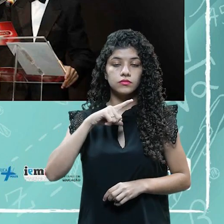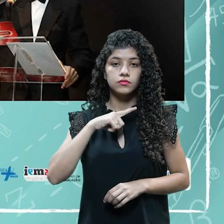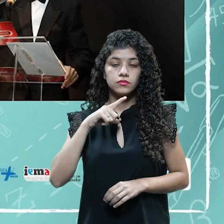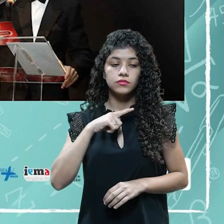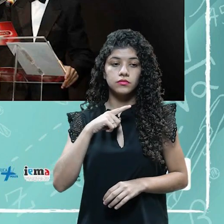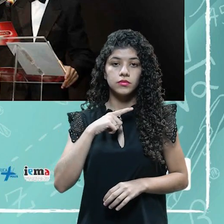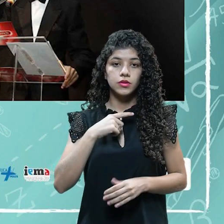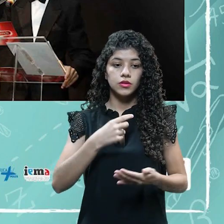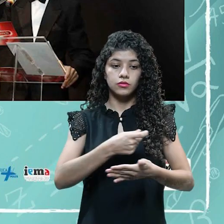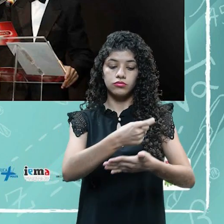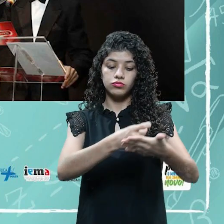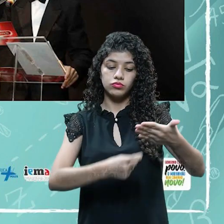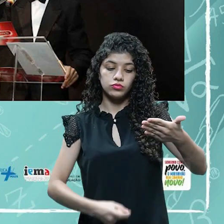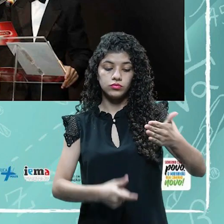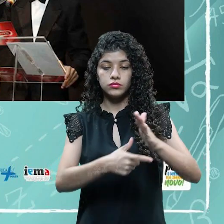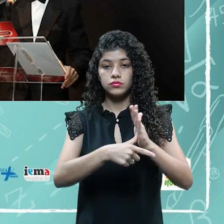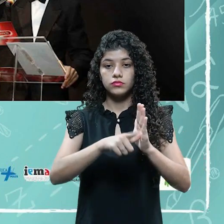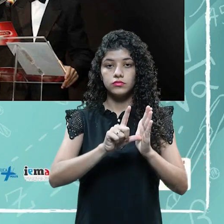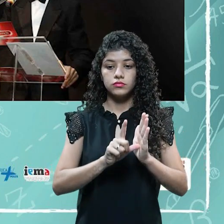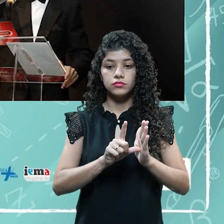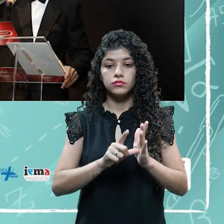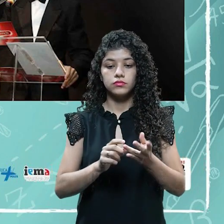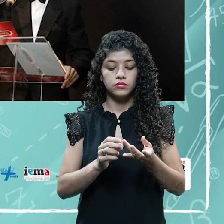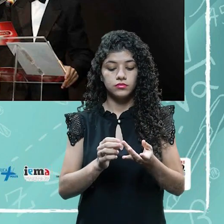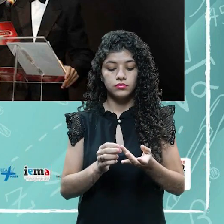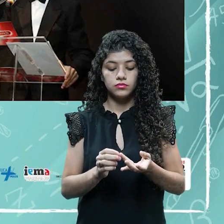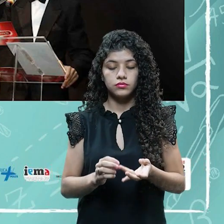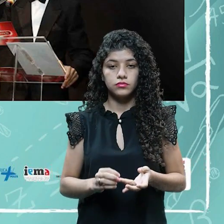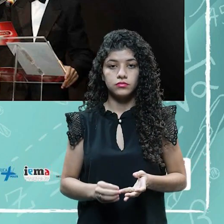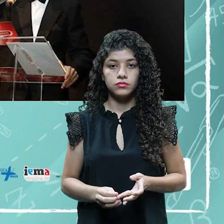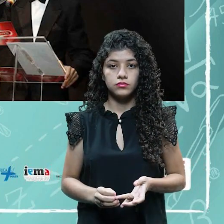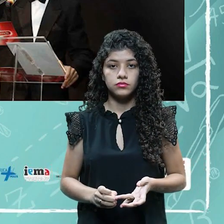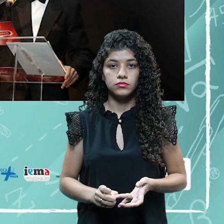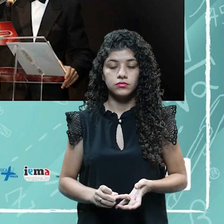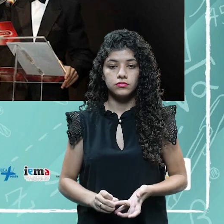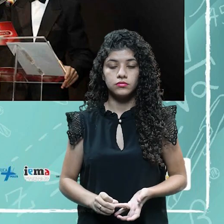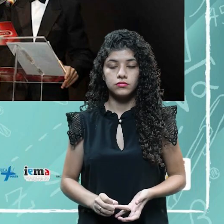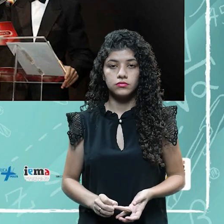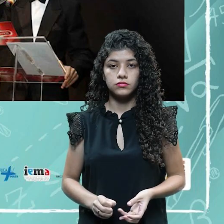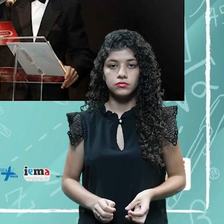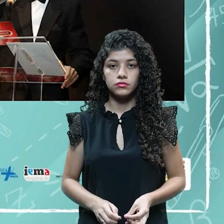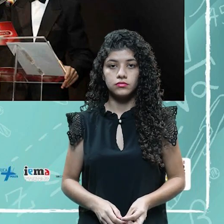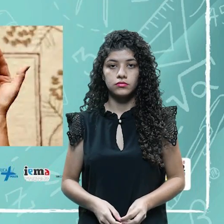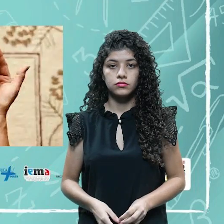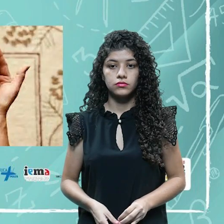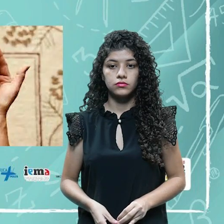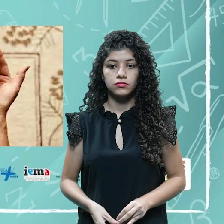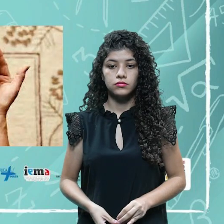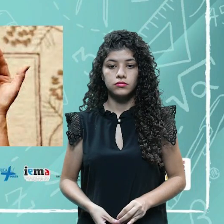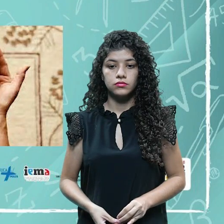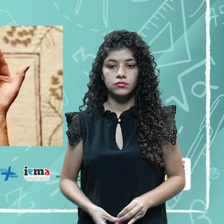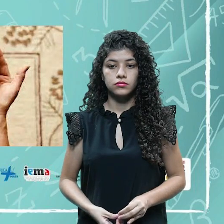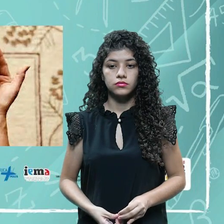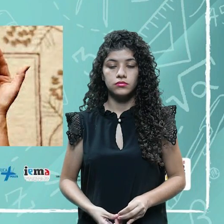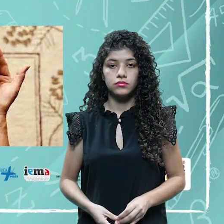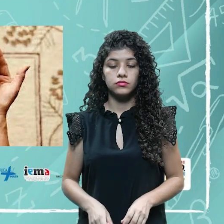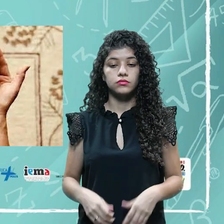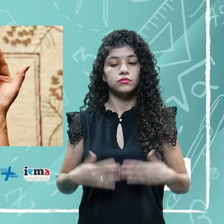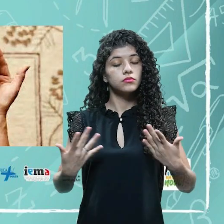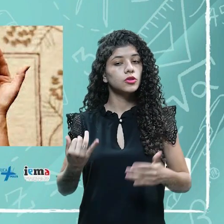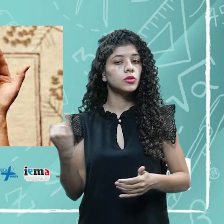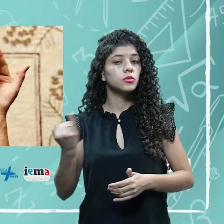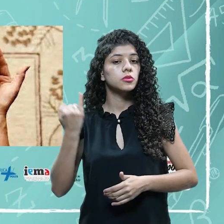roteiro antes, né? Antes do evento, né? Da apresentação. Então, qual é a